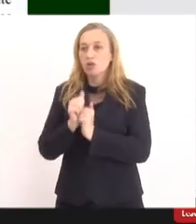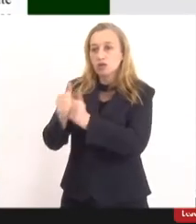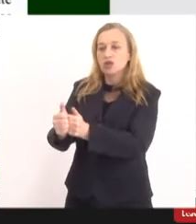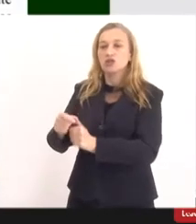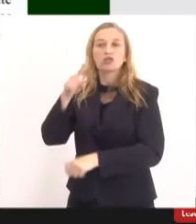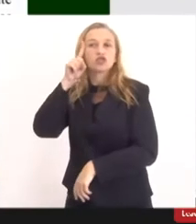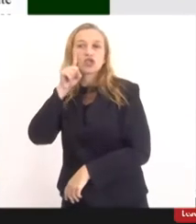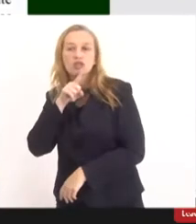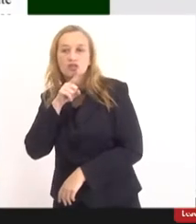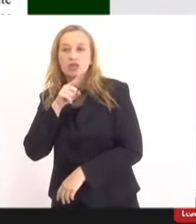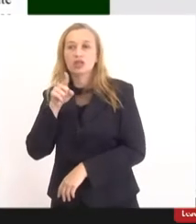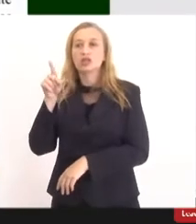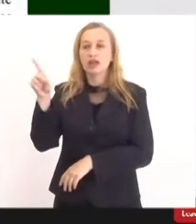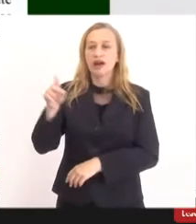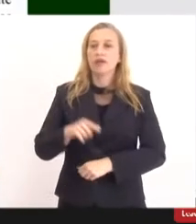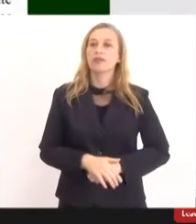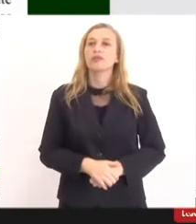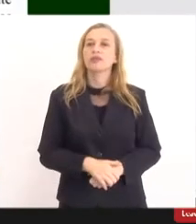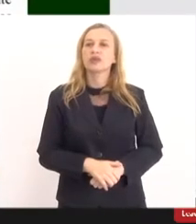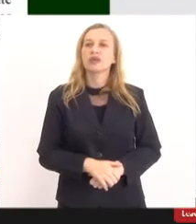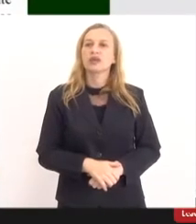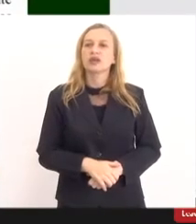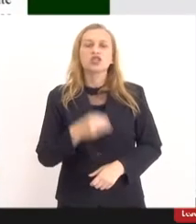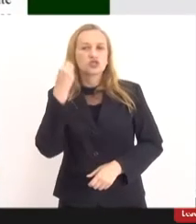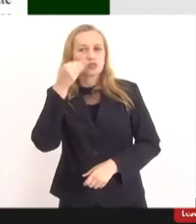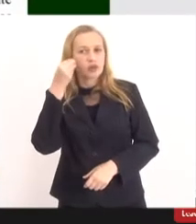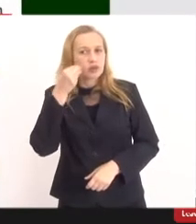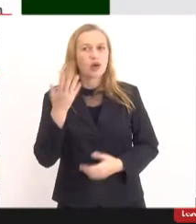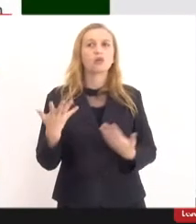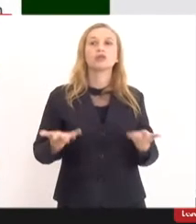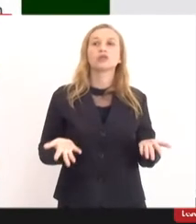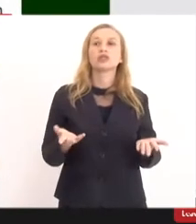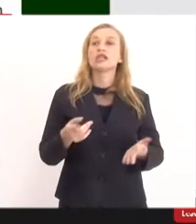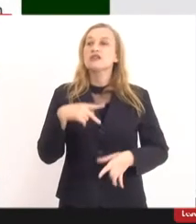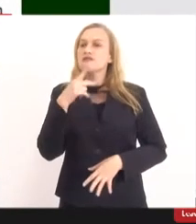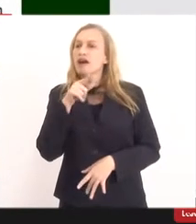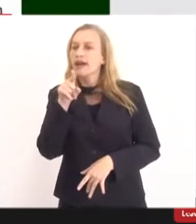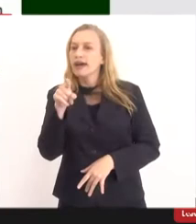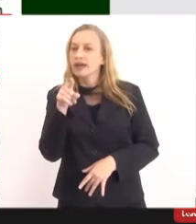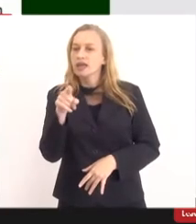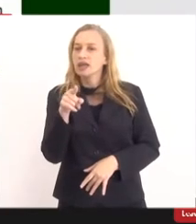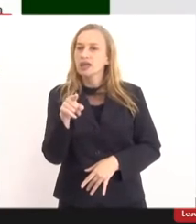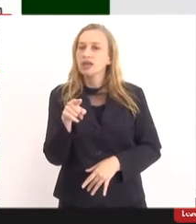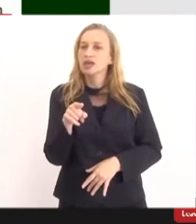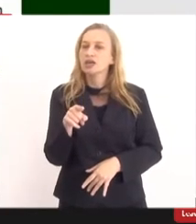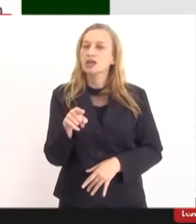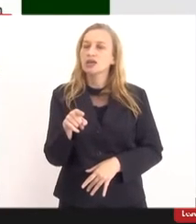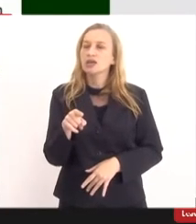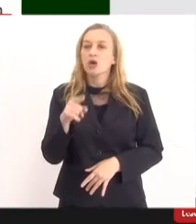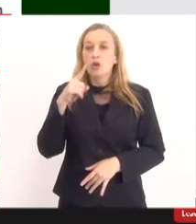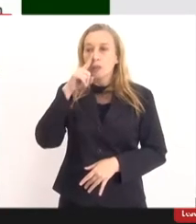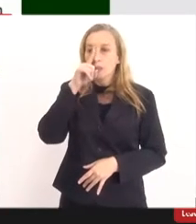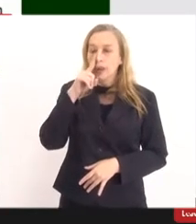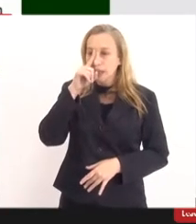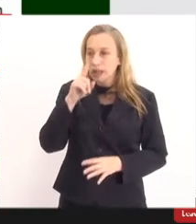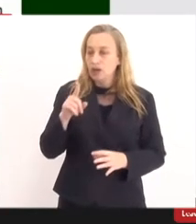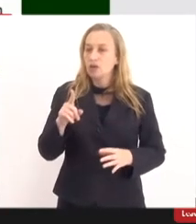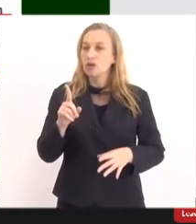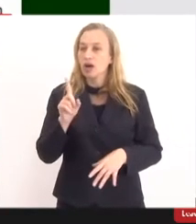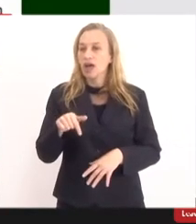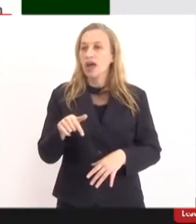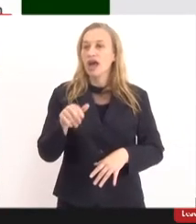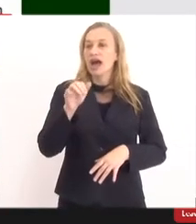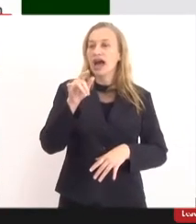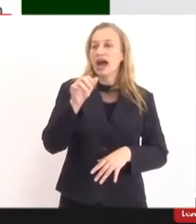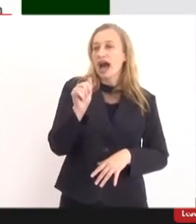Polônia, conduzidos, é experimental. Aí, aqui eles dizem, no próprio parecer, risco de anafilaxia e reações alérgicas